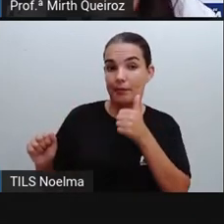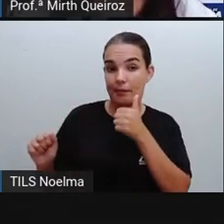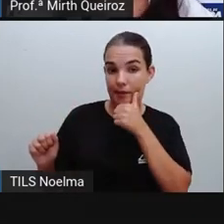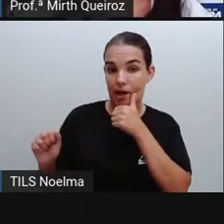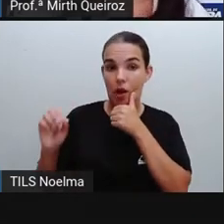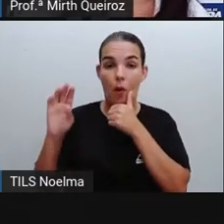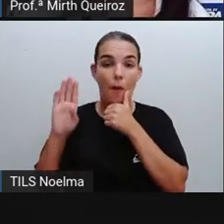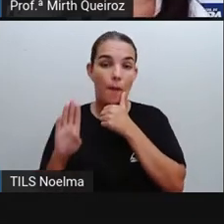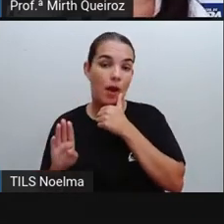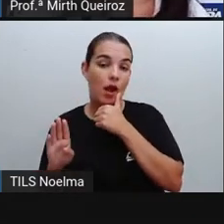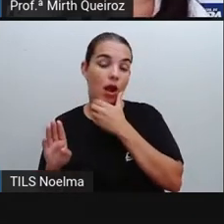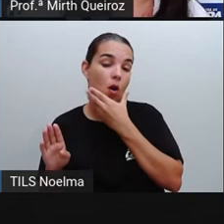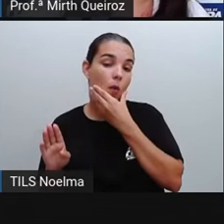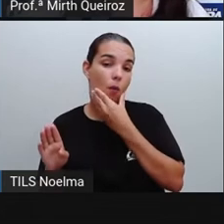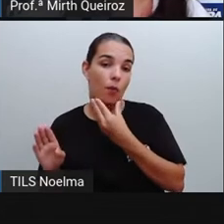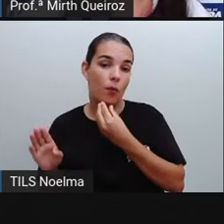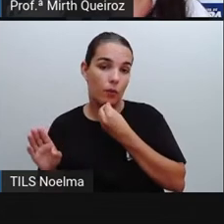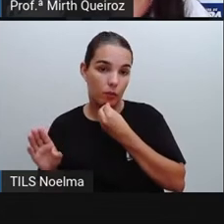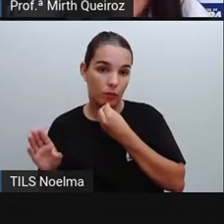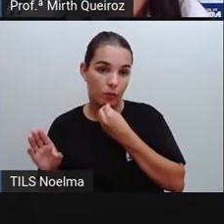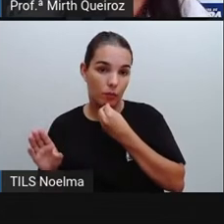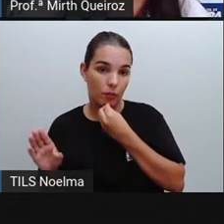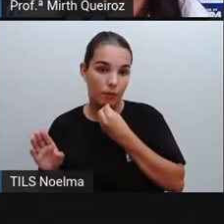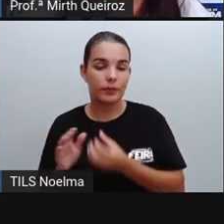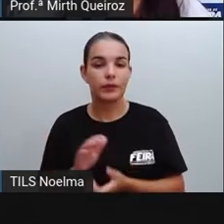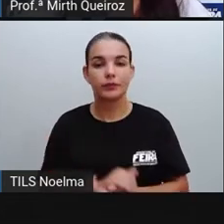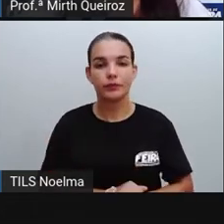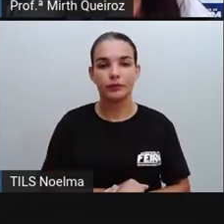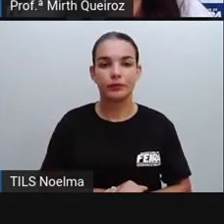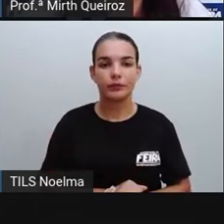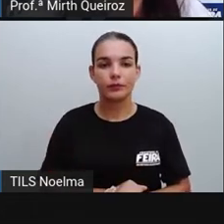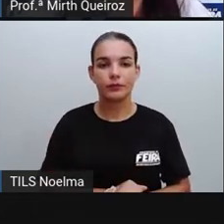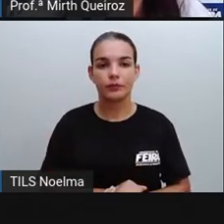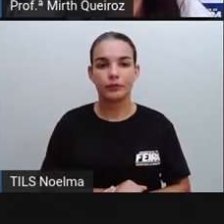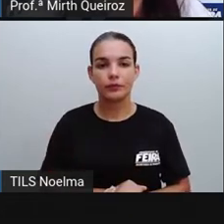né? O lado B aí vai representar os homens, certo?